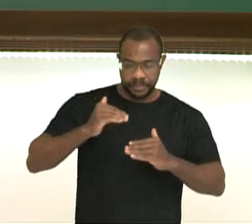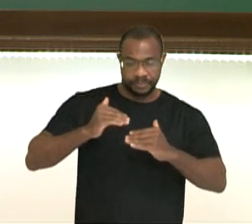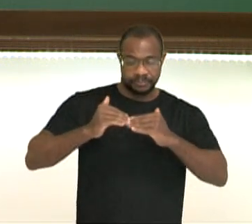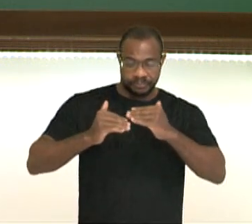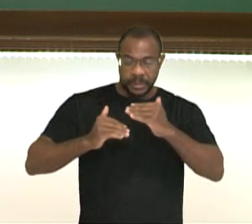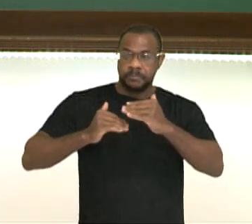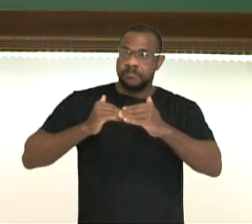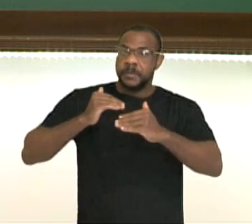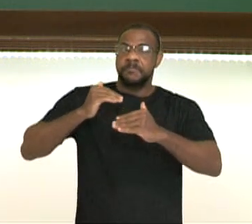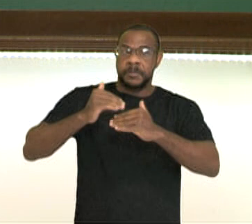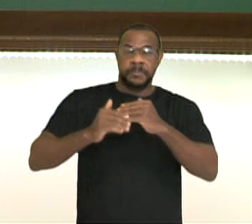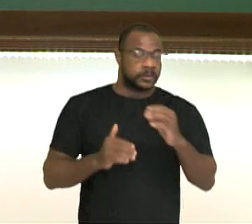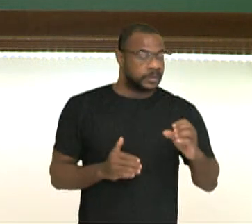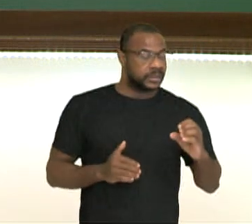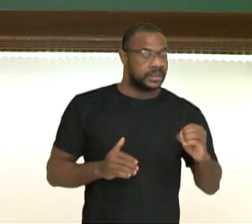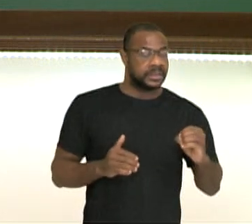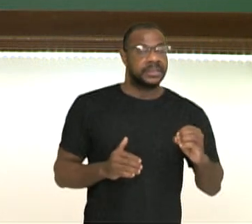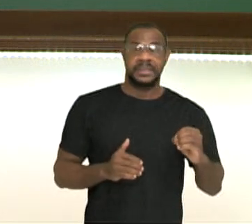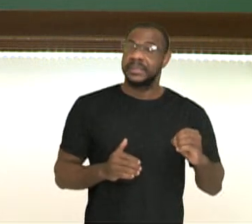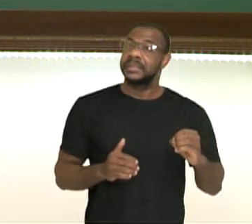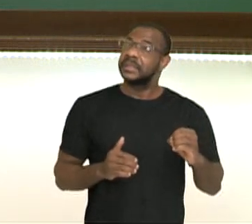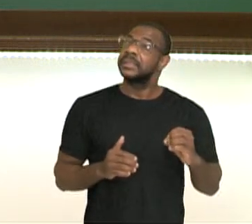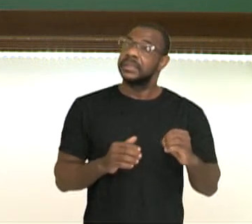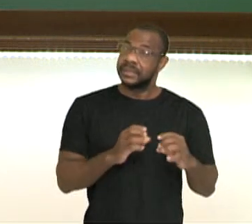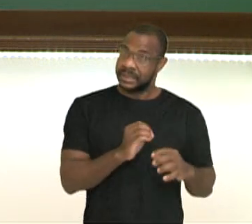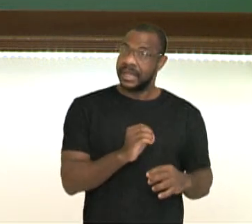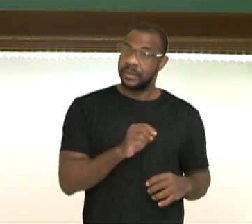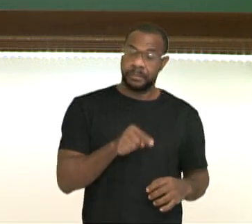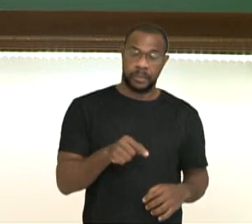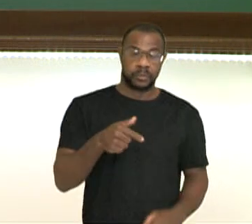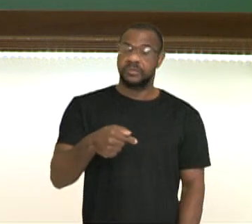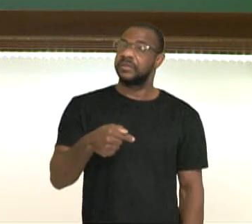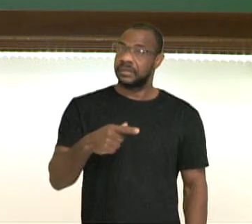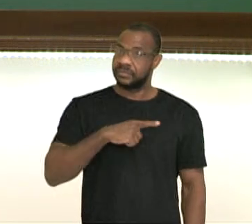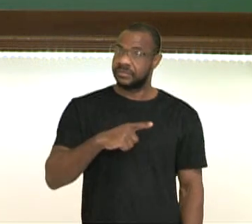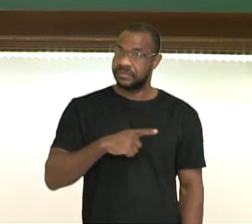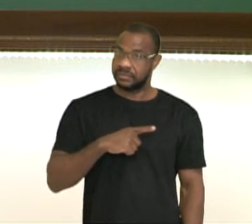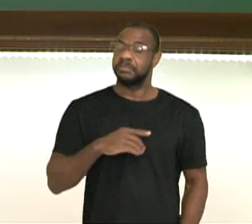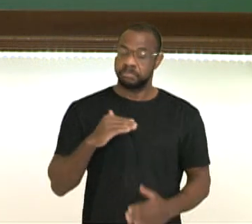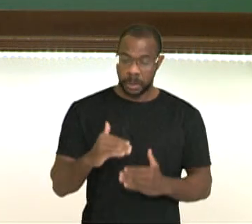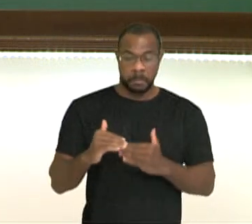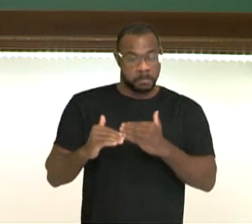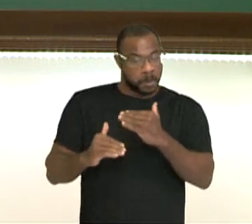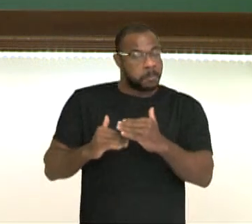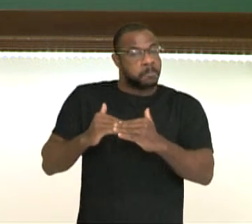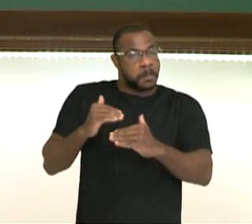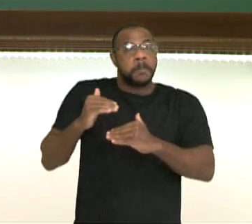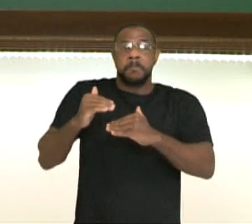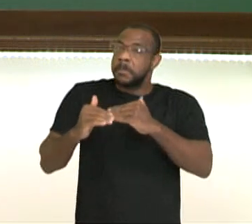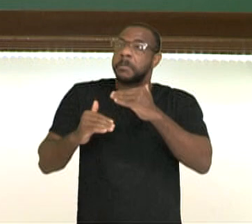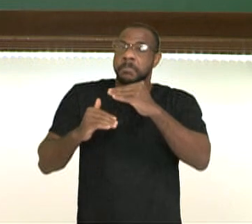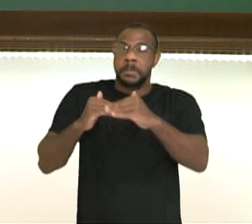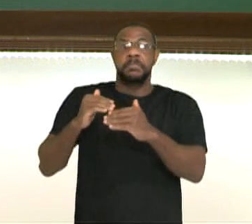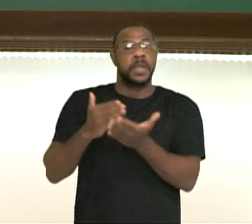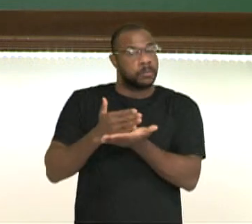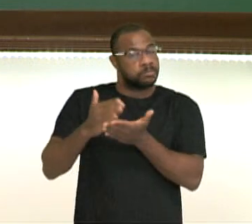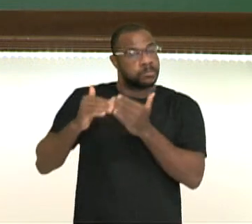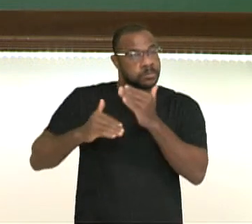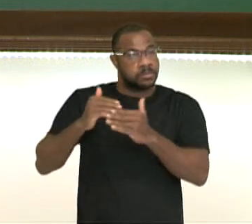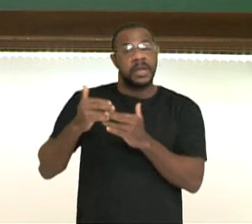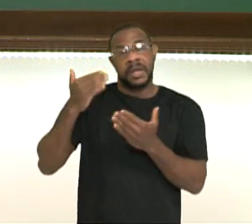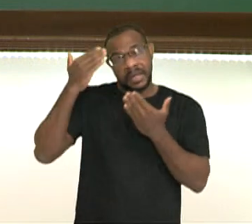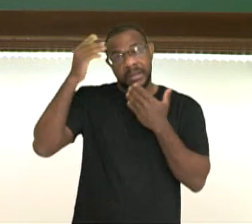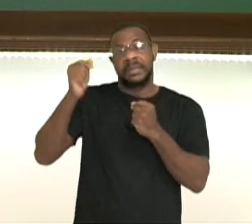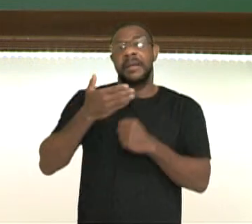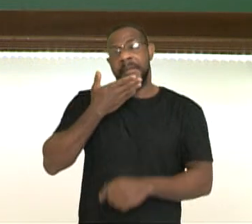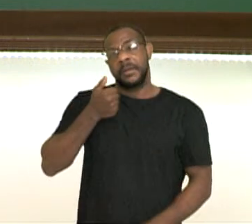evoluído do 0.7 e escalado algumas casas ainda no sentido do desenvolvimento. graças